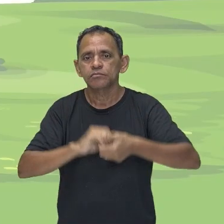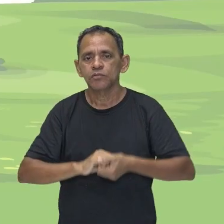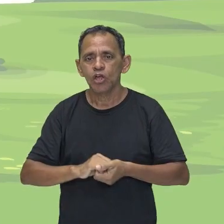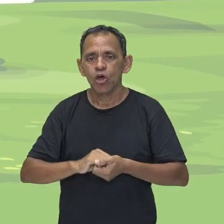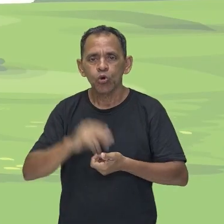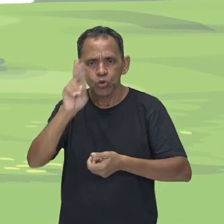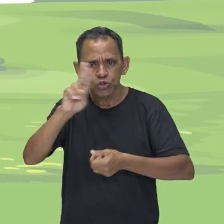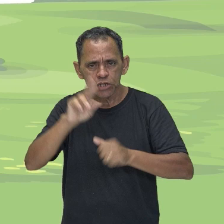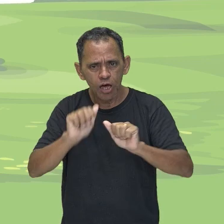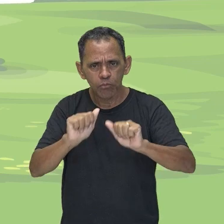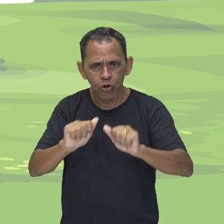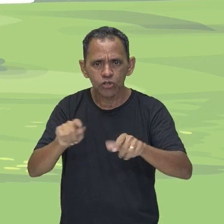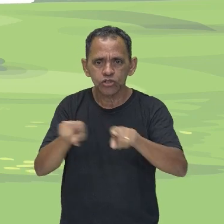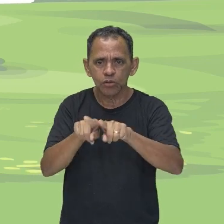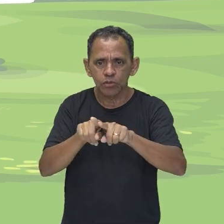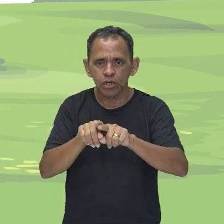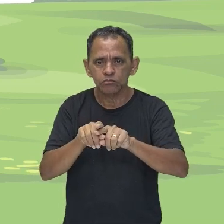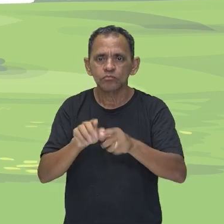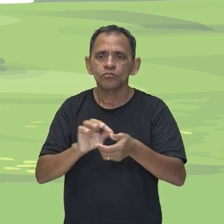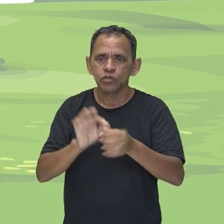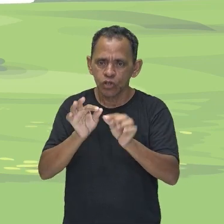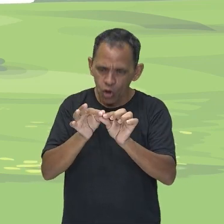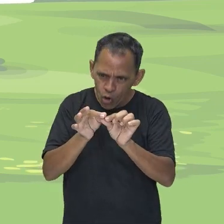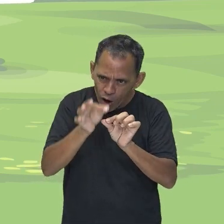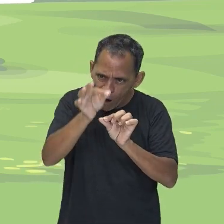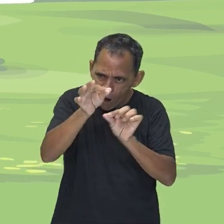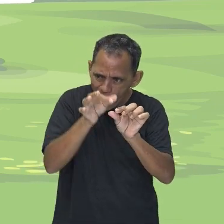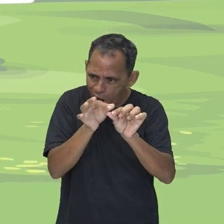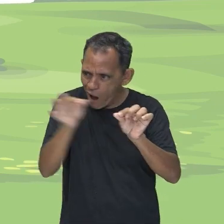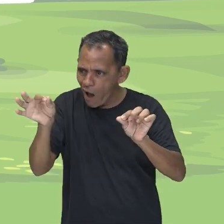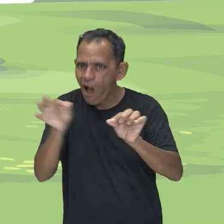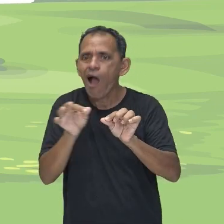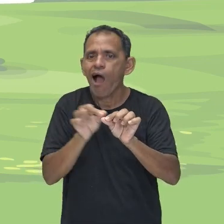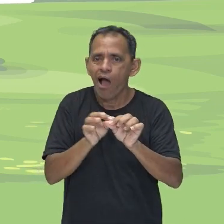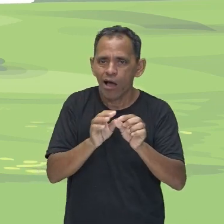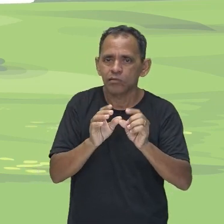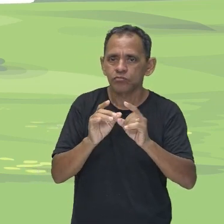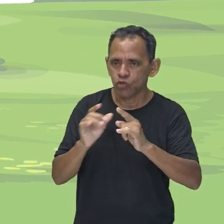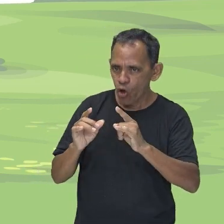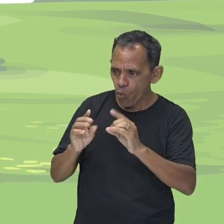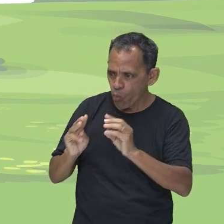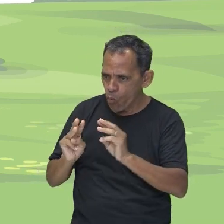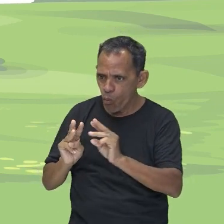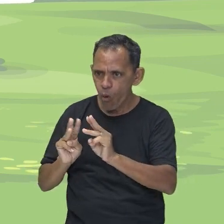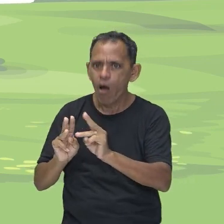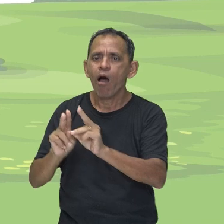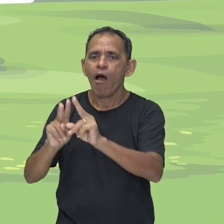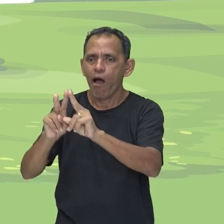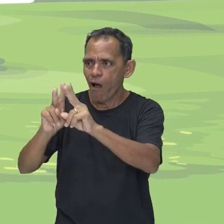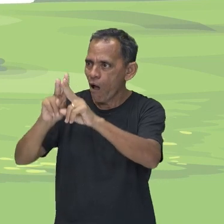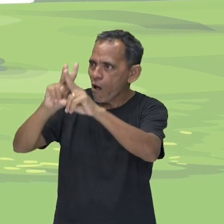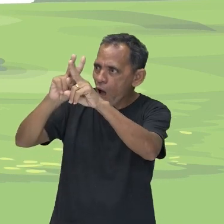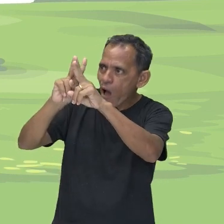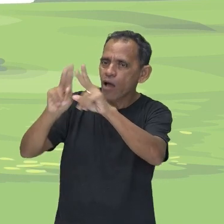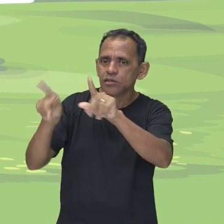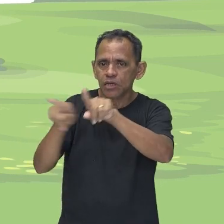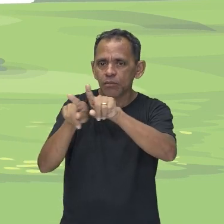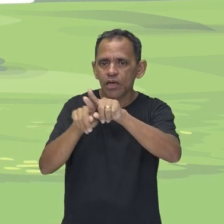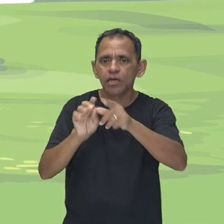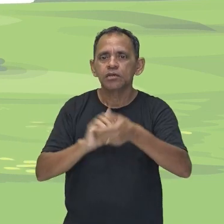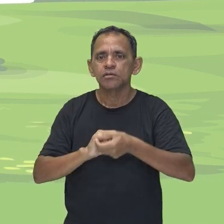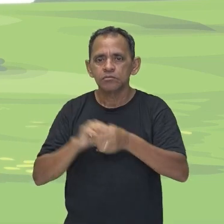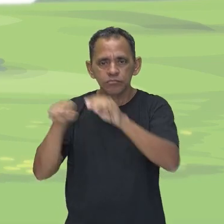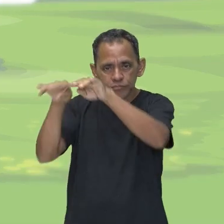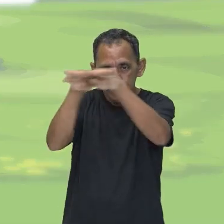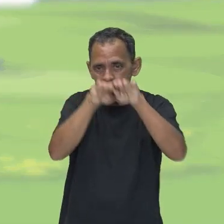corrente contínua de energia gerada pelos painéis é encaminhada até o inversor, onde é convertida para a corrente alternada, padrão da nossa